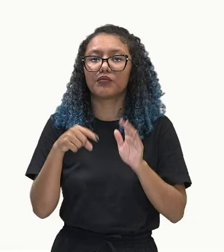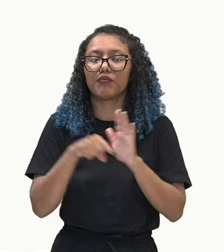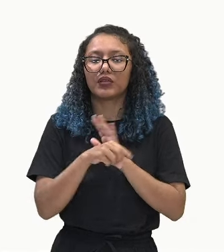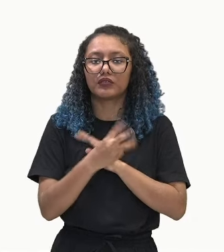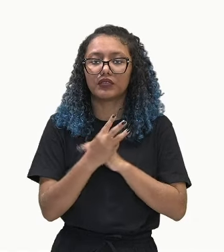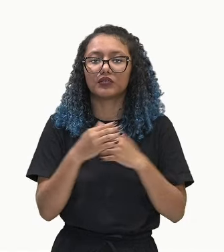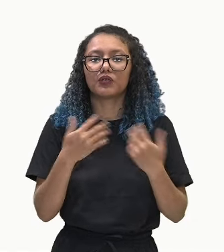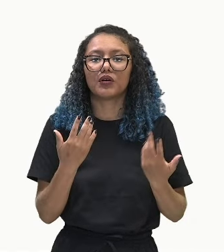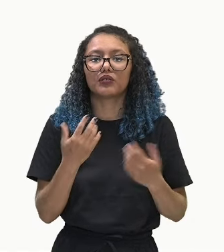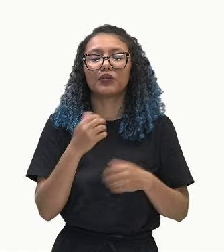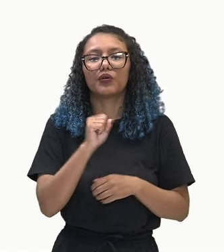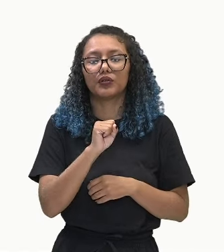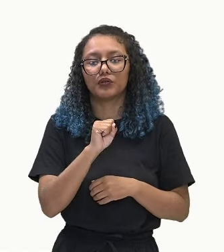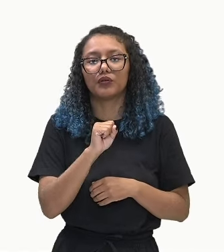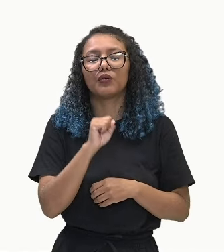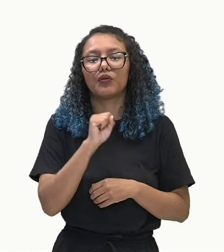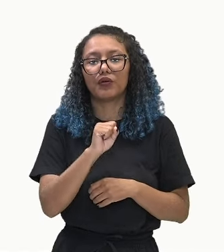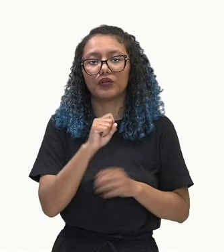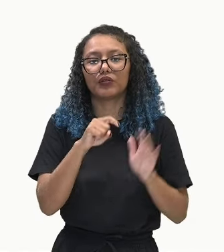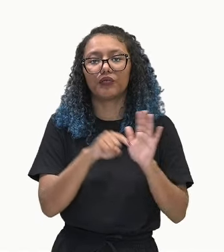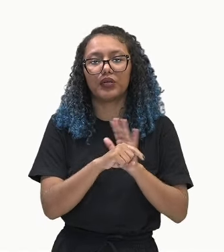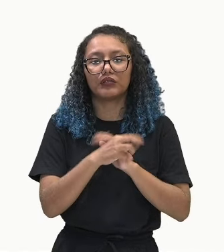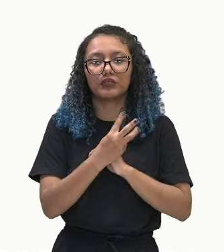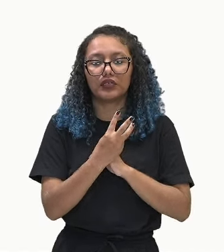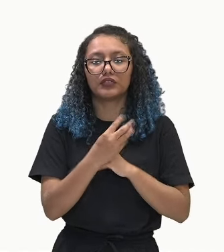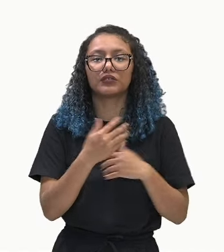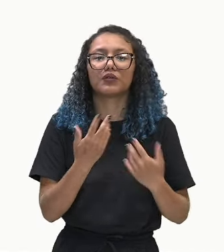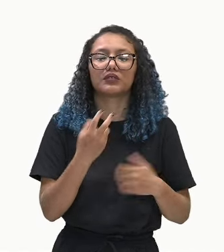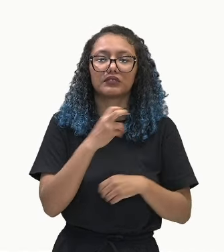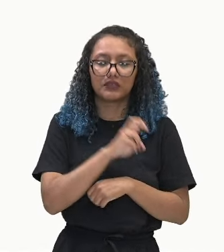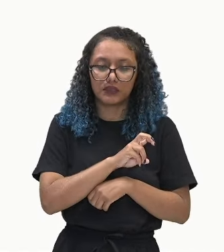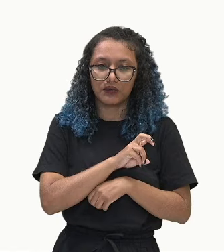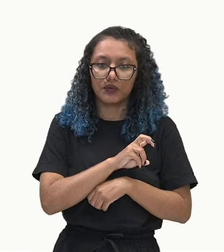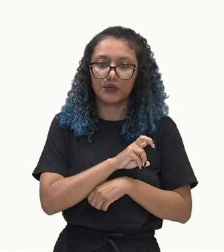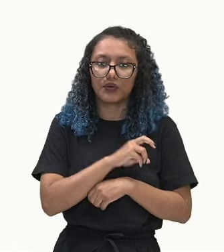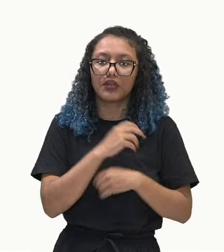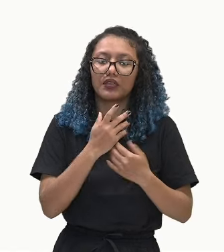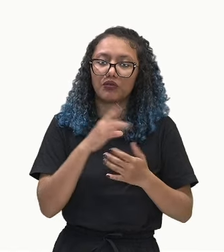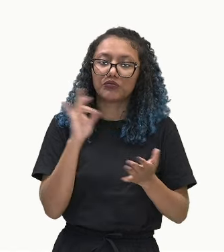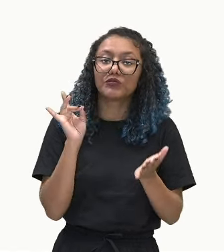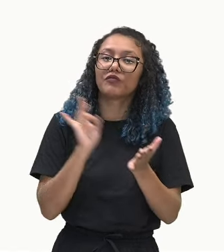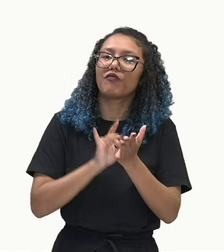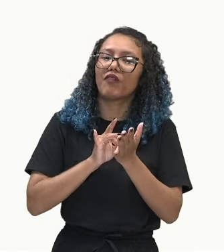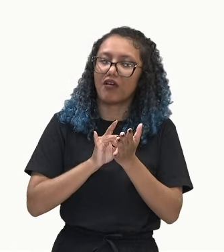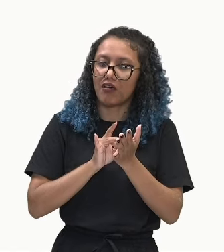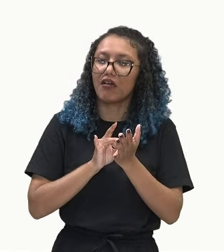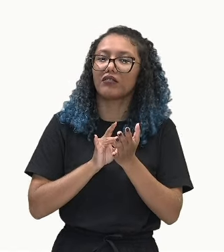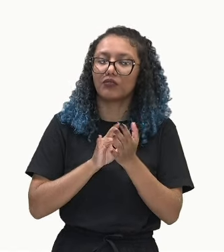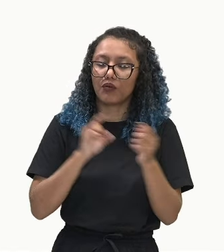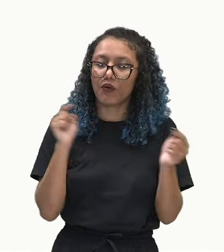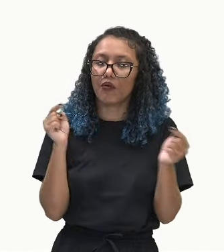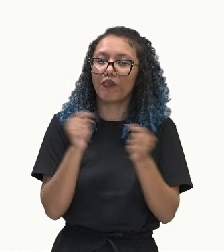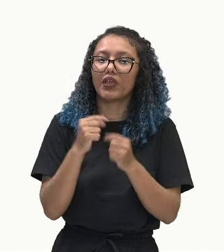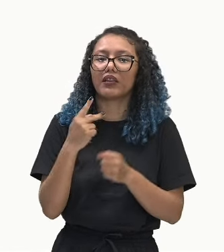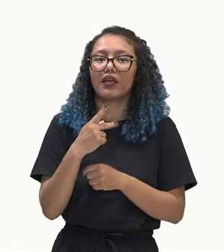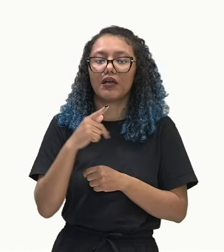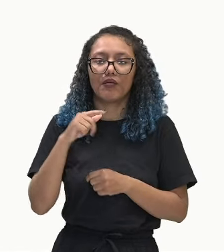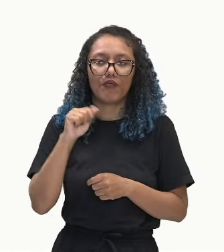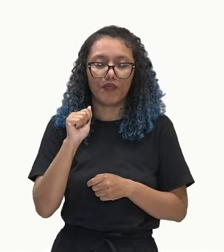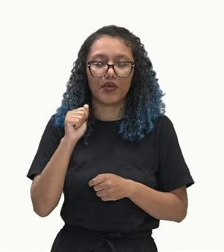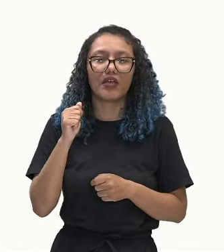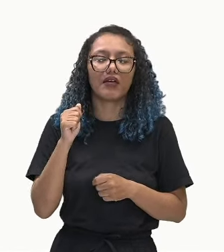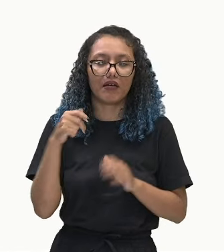8. 8 menos 3, 5. Então realmente temos aqui uma PA